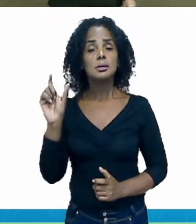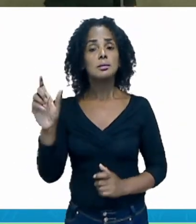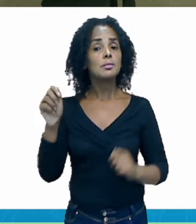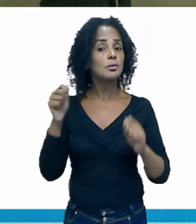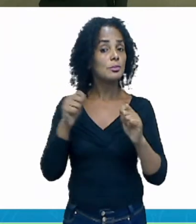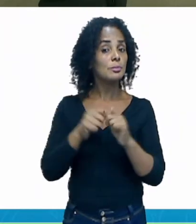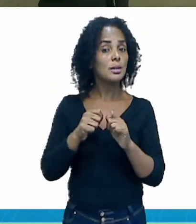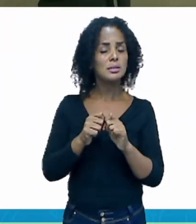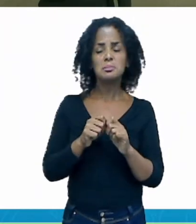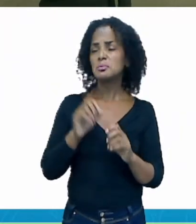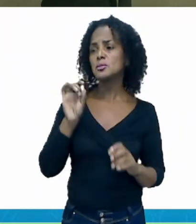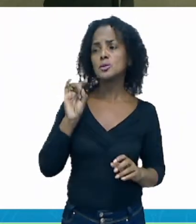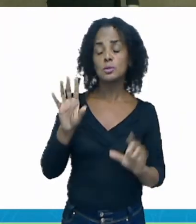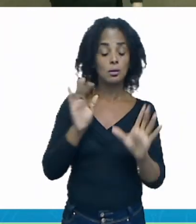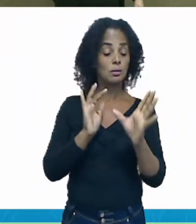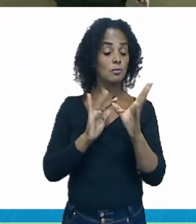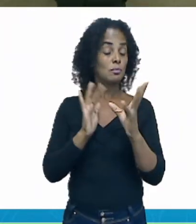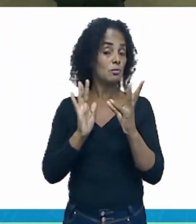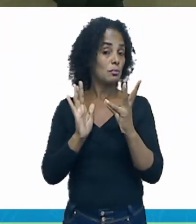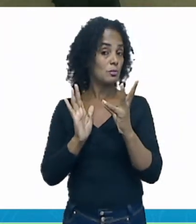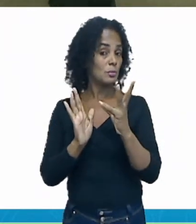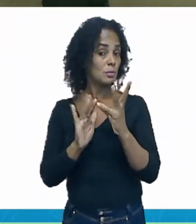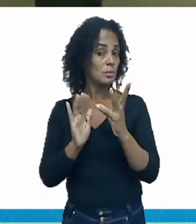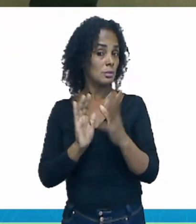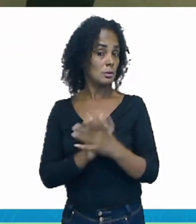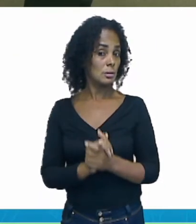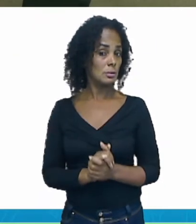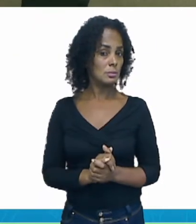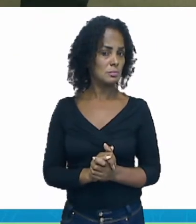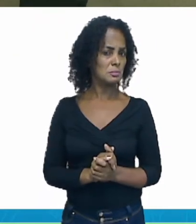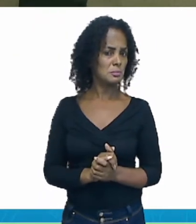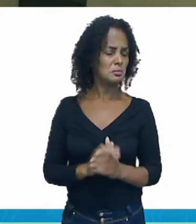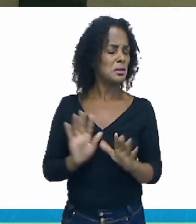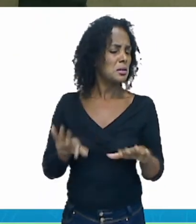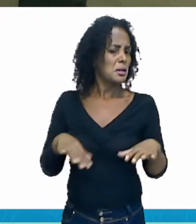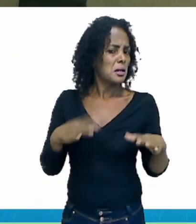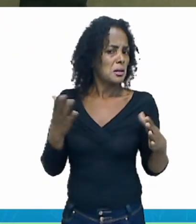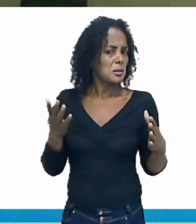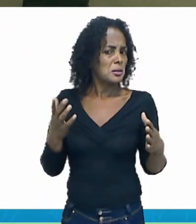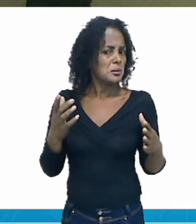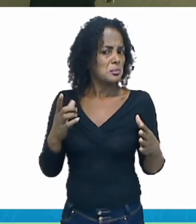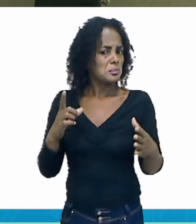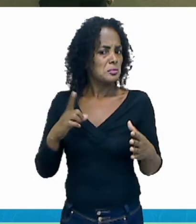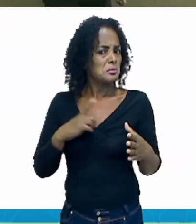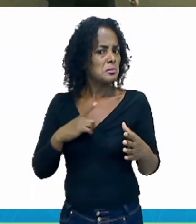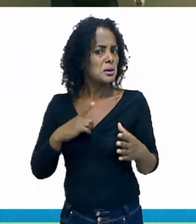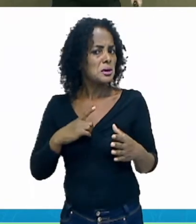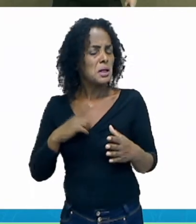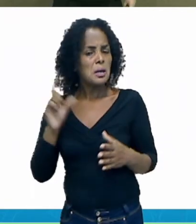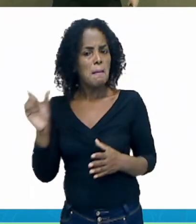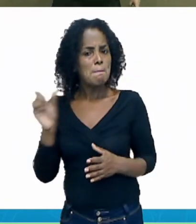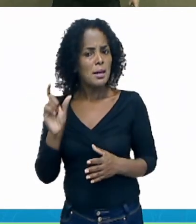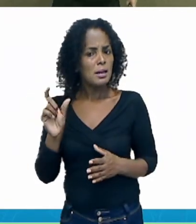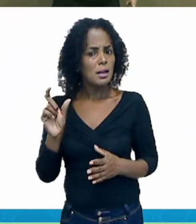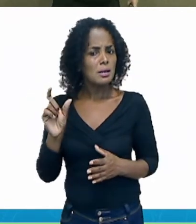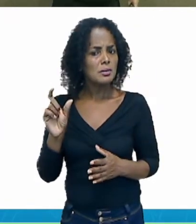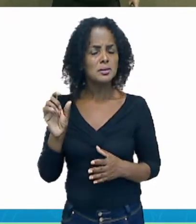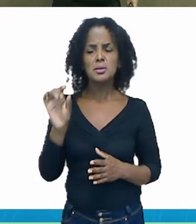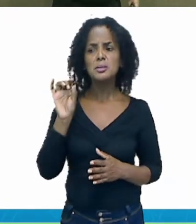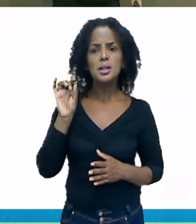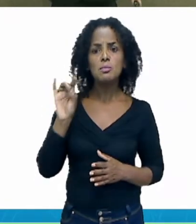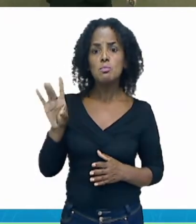vogal? Será que lá naquelas palavras ali eu tenho alguma sílaba que tem somente uma vogal?